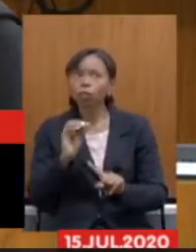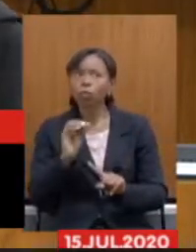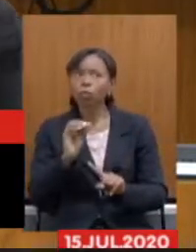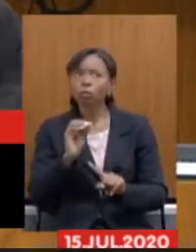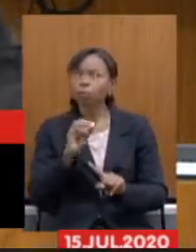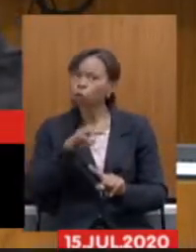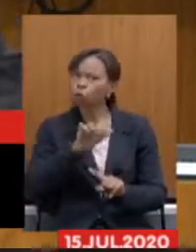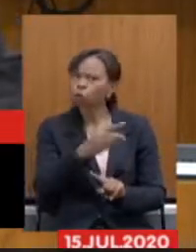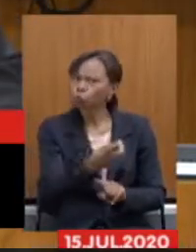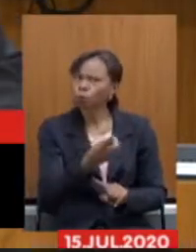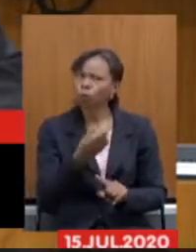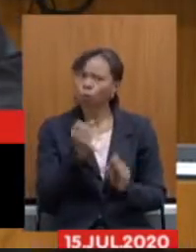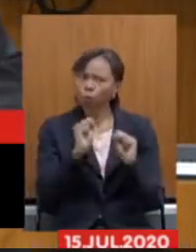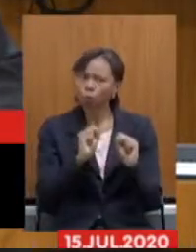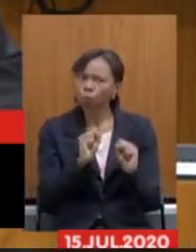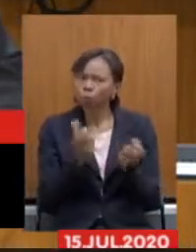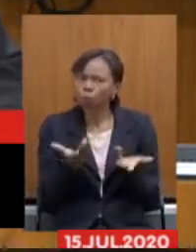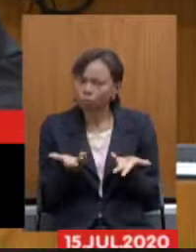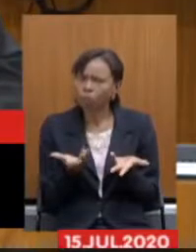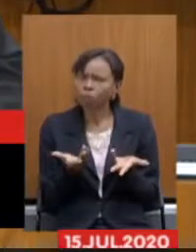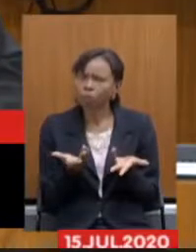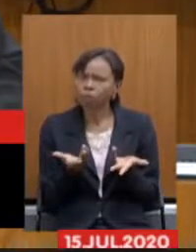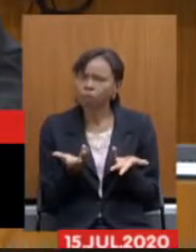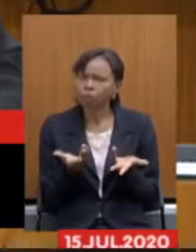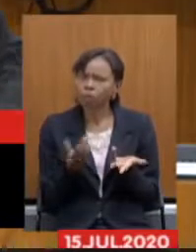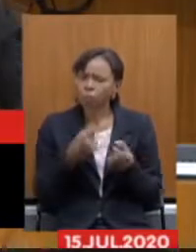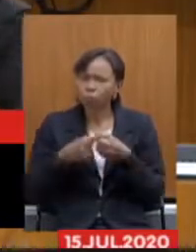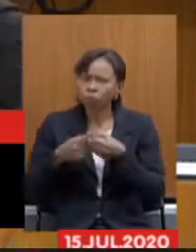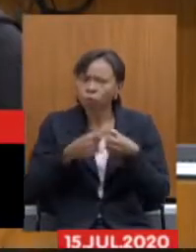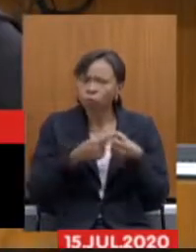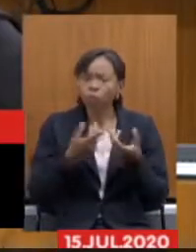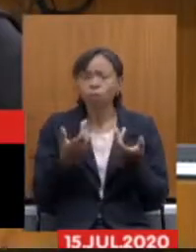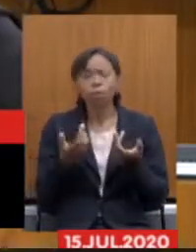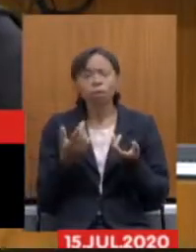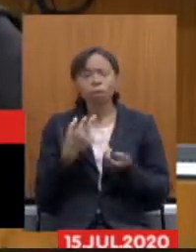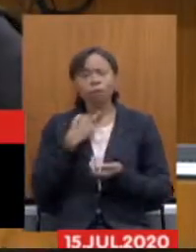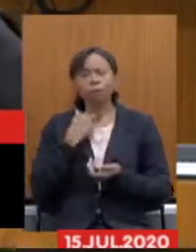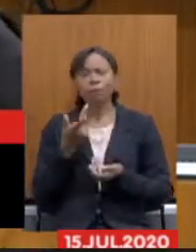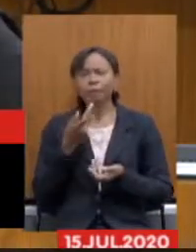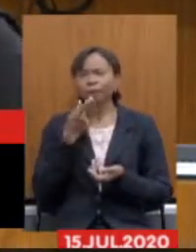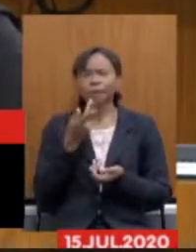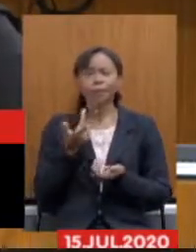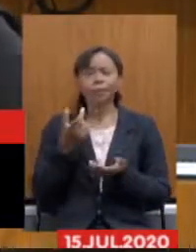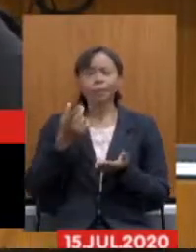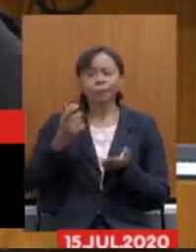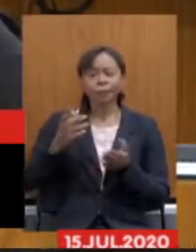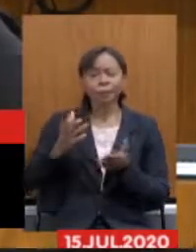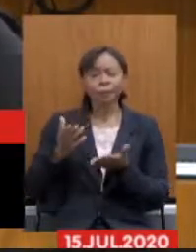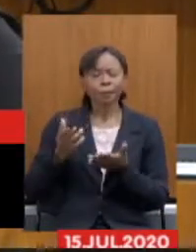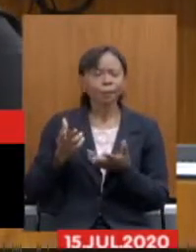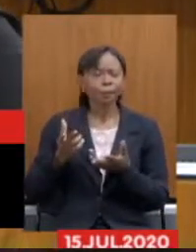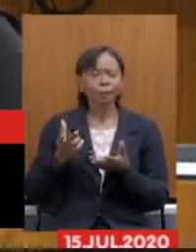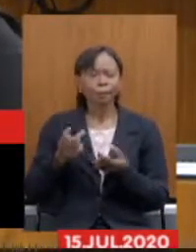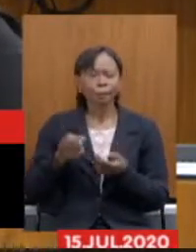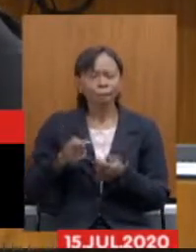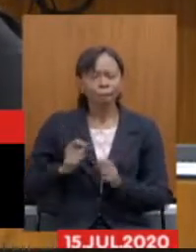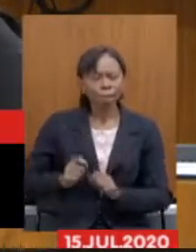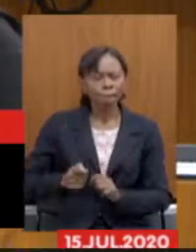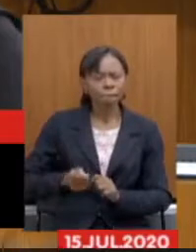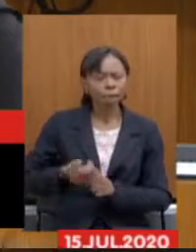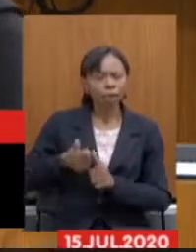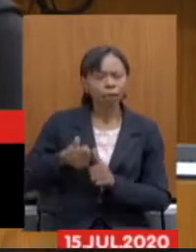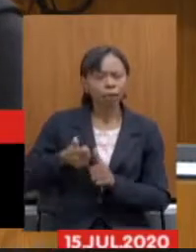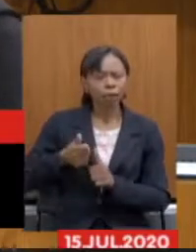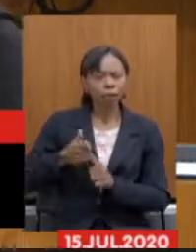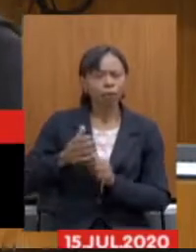Já que não aceitam falar dos benefícios fiscais concedidos a locadoras bilionárias, sempre bilhões,